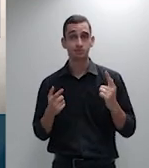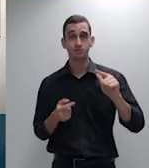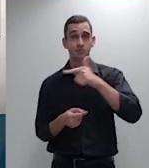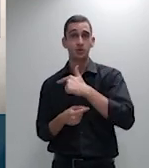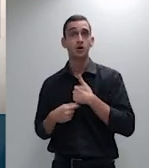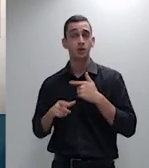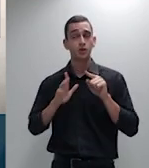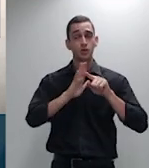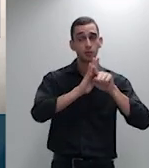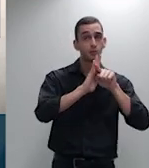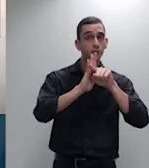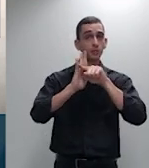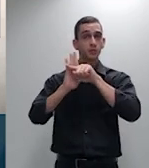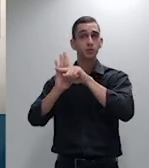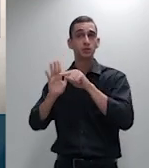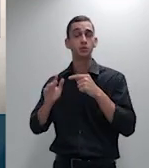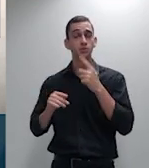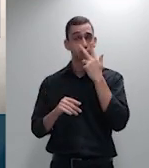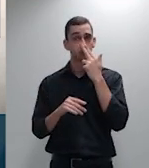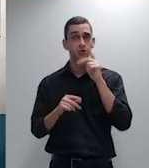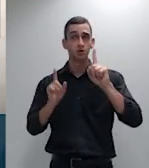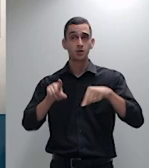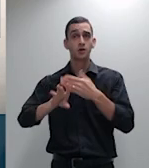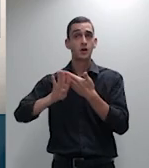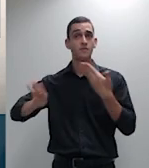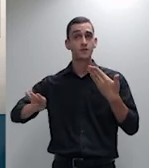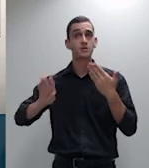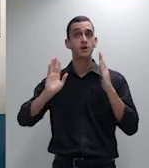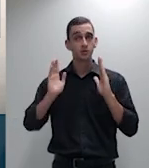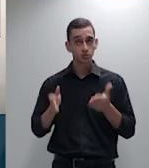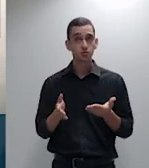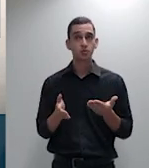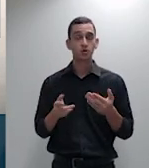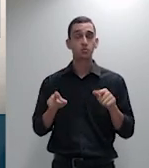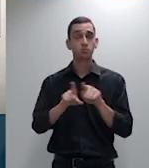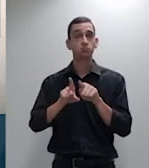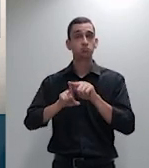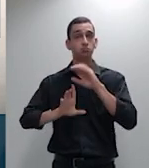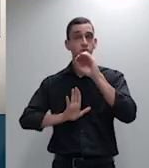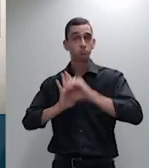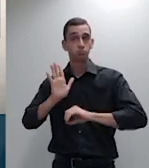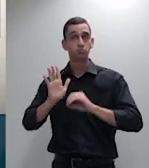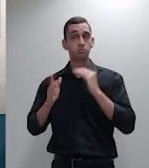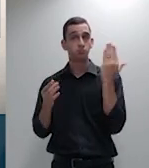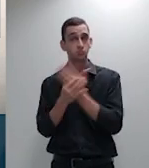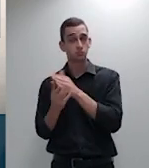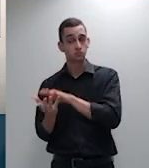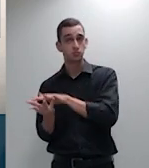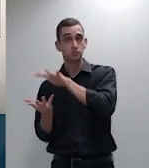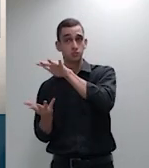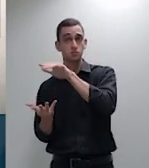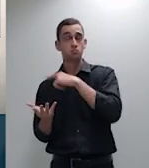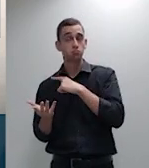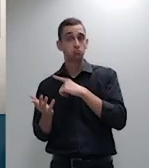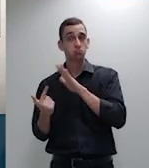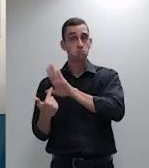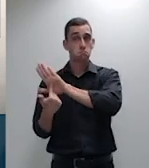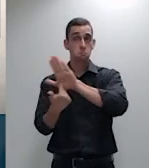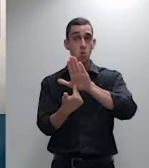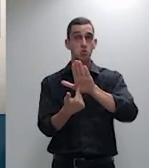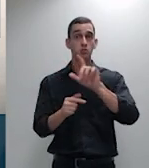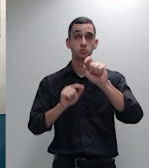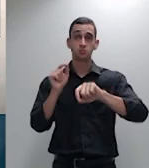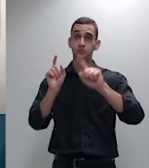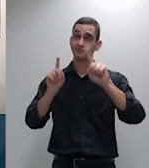e o ofício que está nos autos justamente demonstra que a demanda segue não tem não